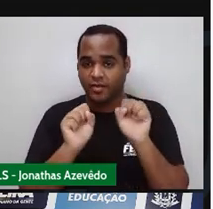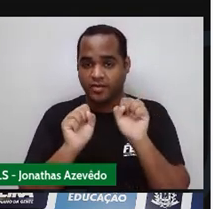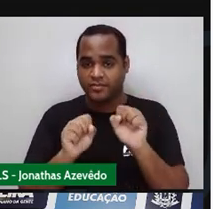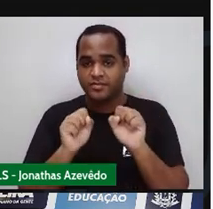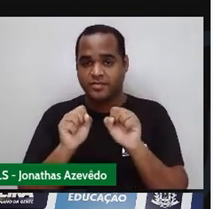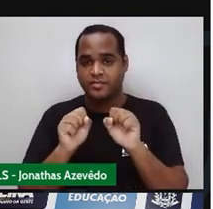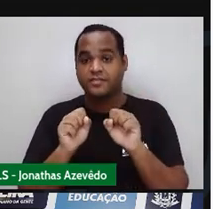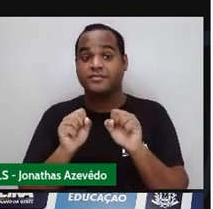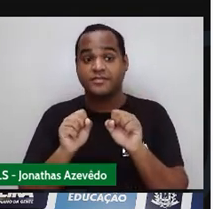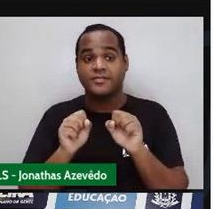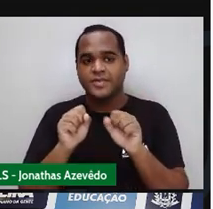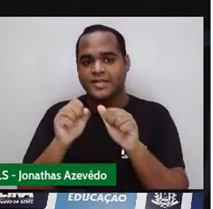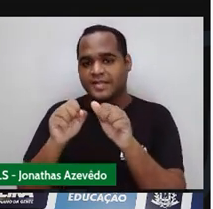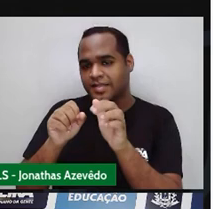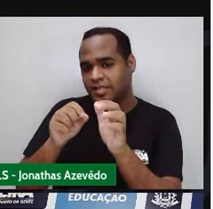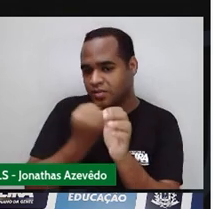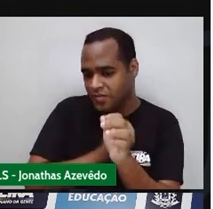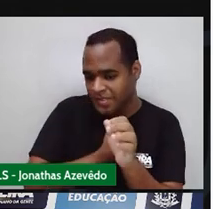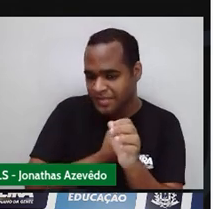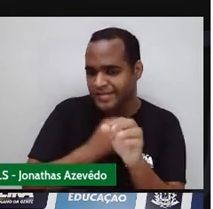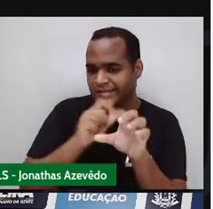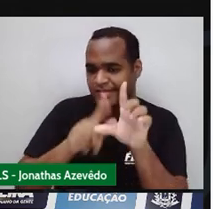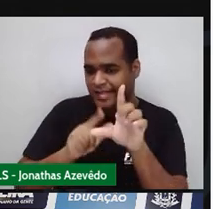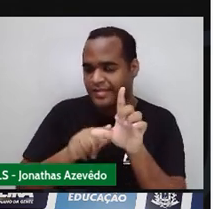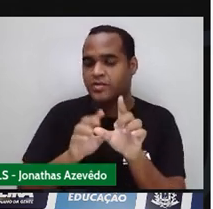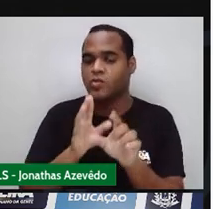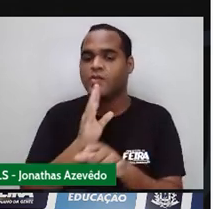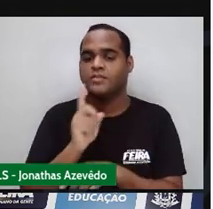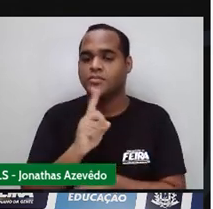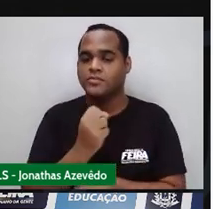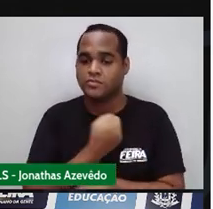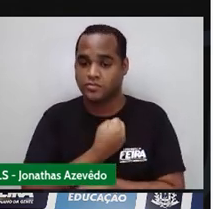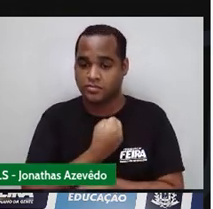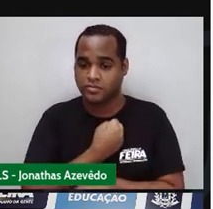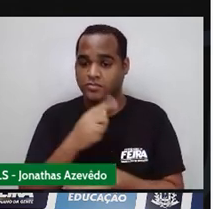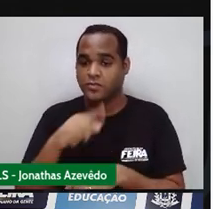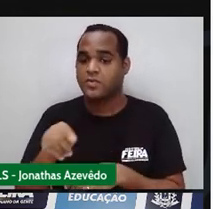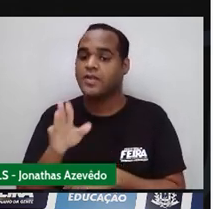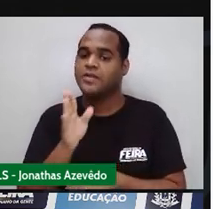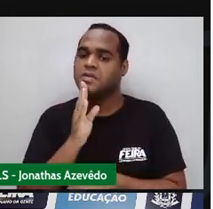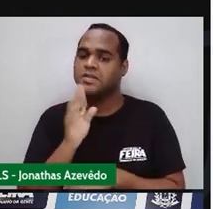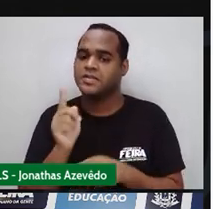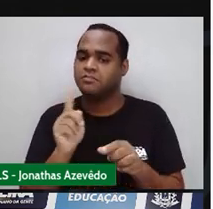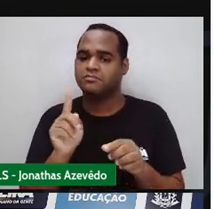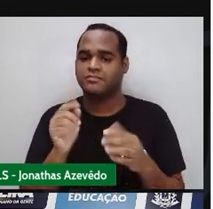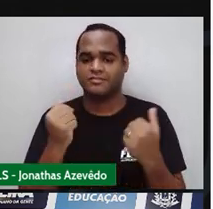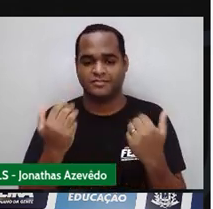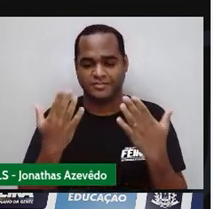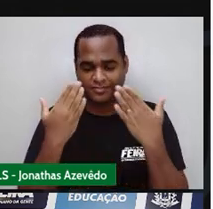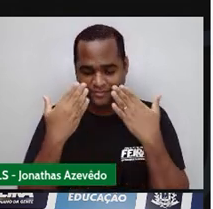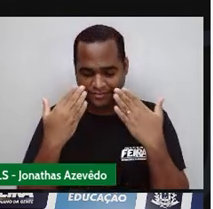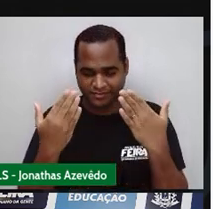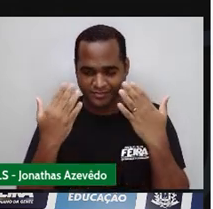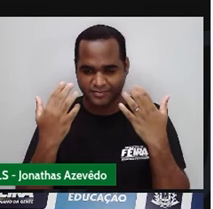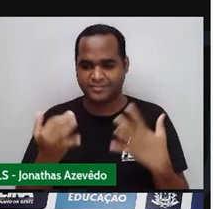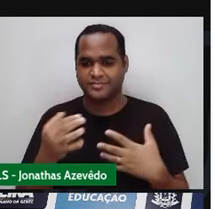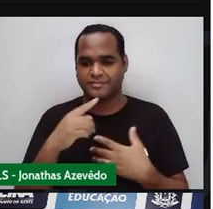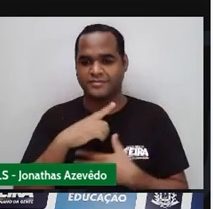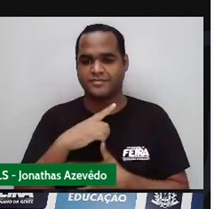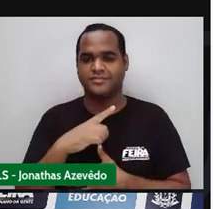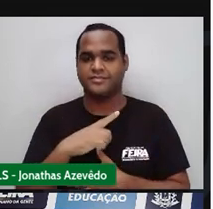ficar no lugar Dos números Que a gente Não conhece Dos números Que não são dados Pra gente De